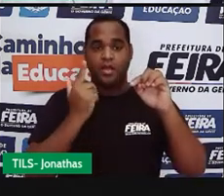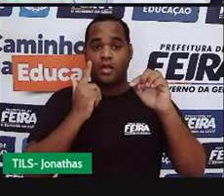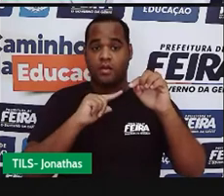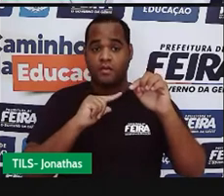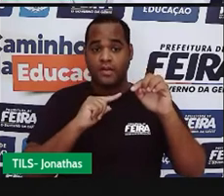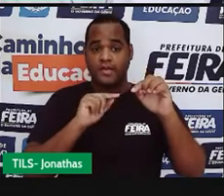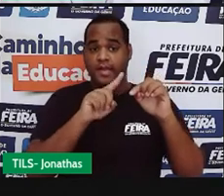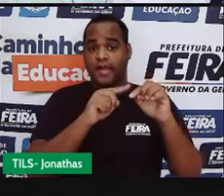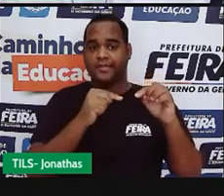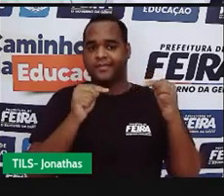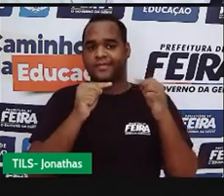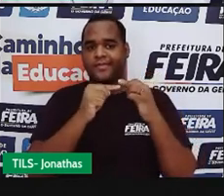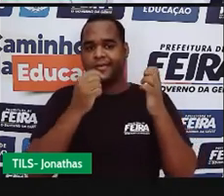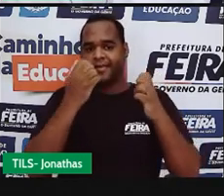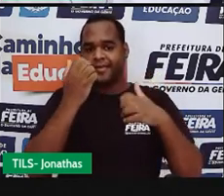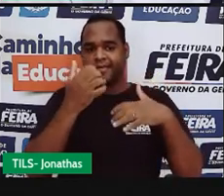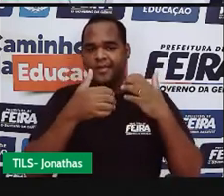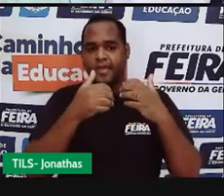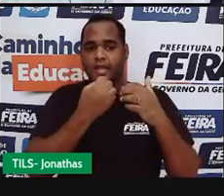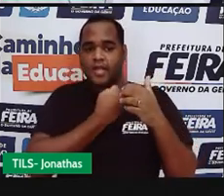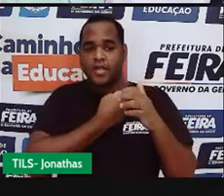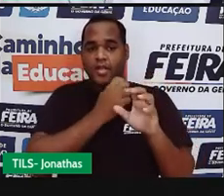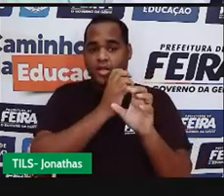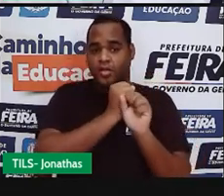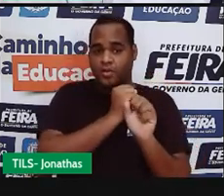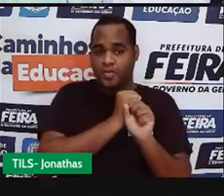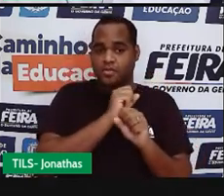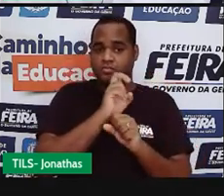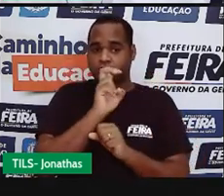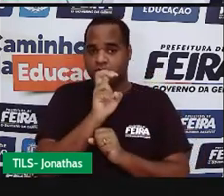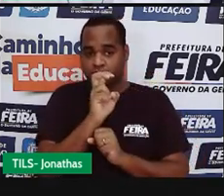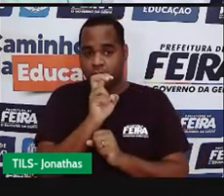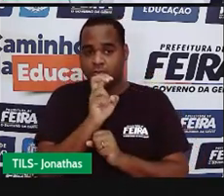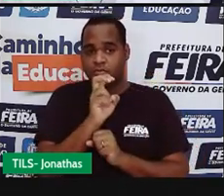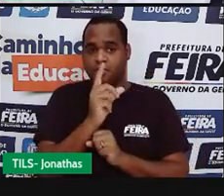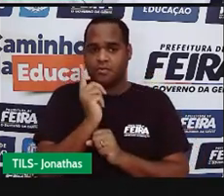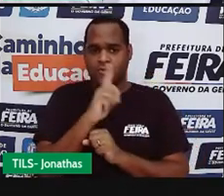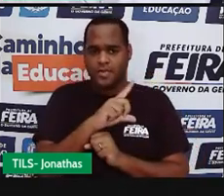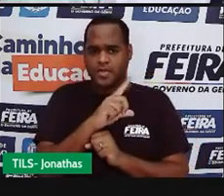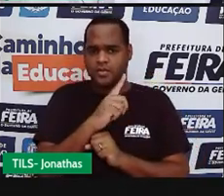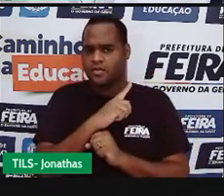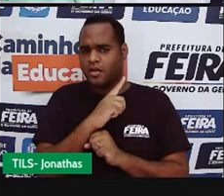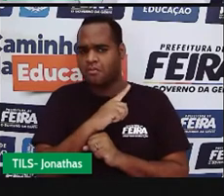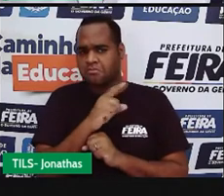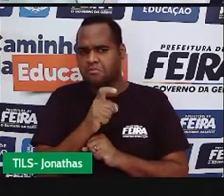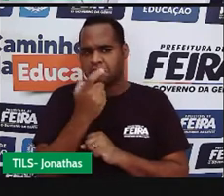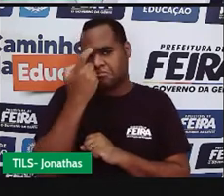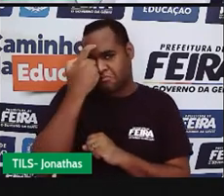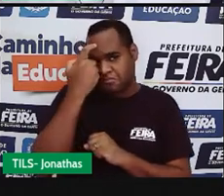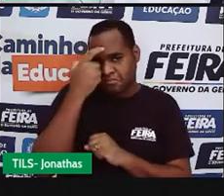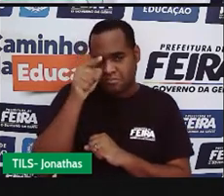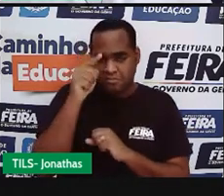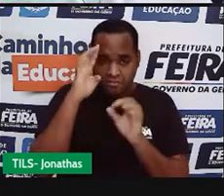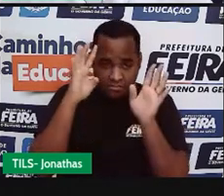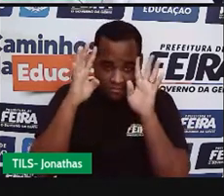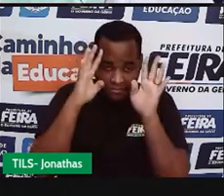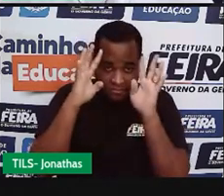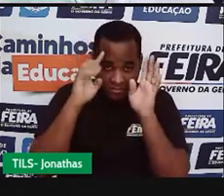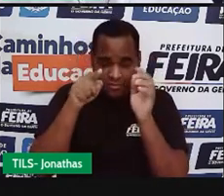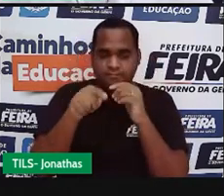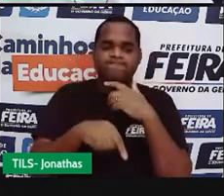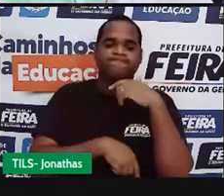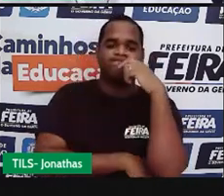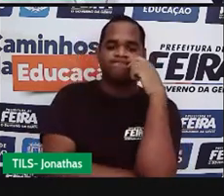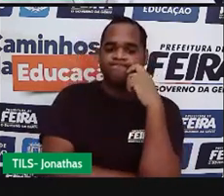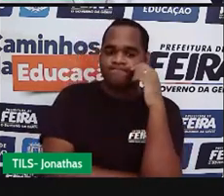lado vai ter uma medida cinco? E aí eu gostaria que você pensasse e respondesse isso